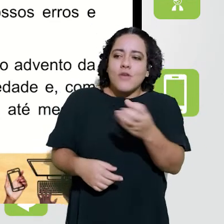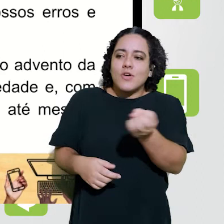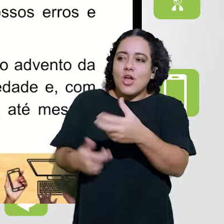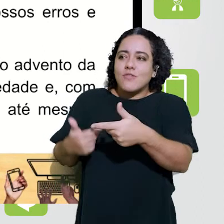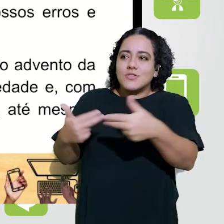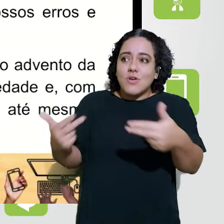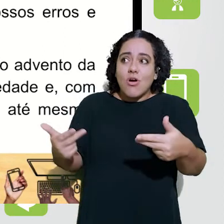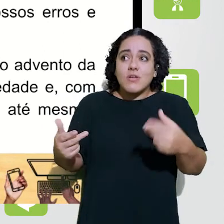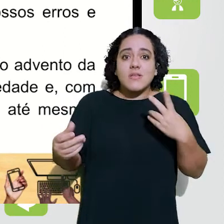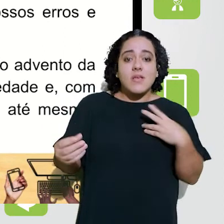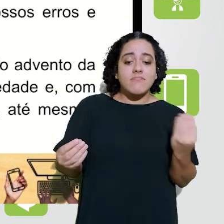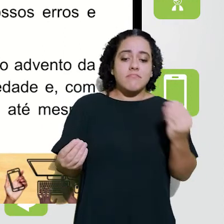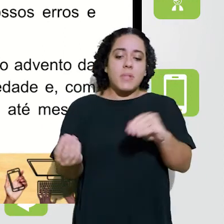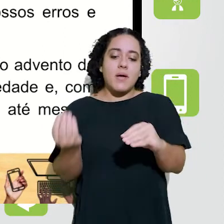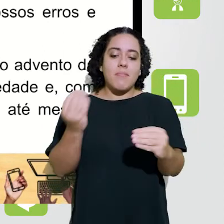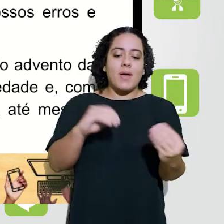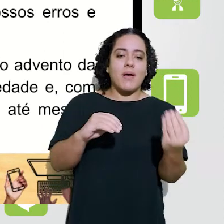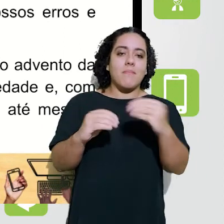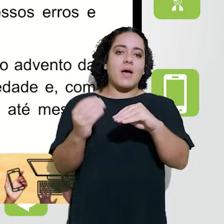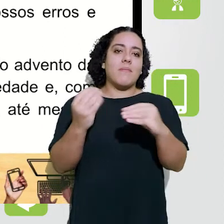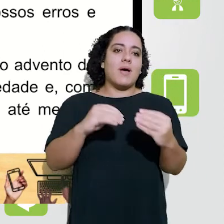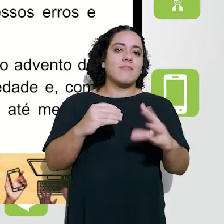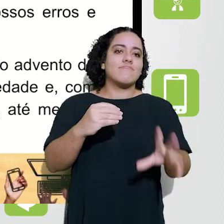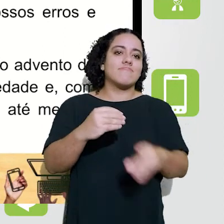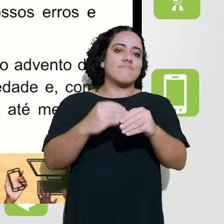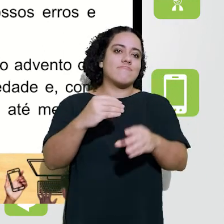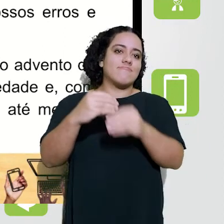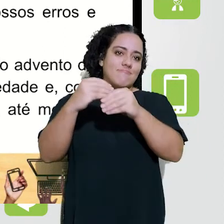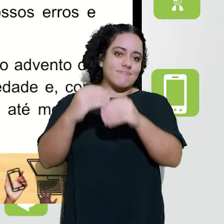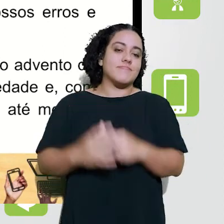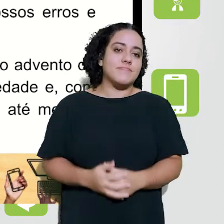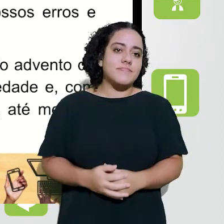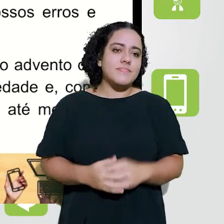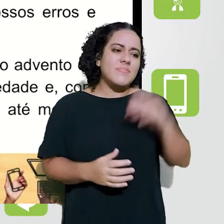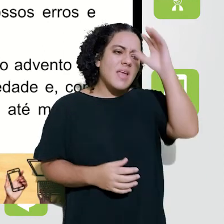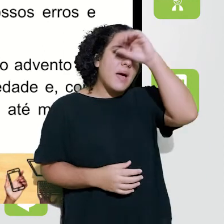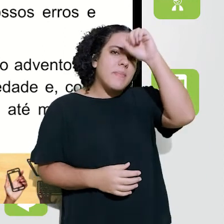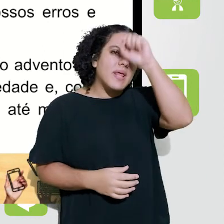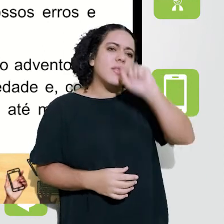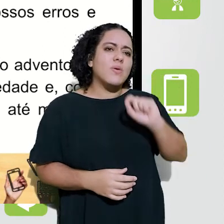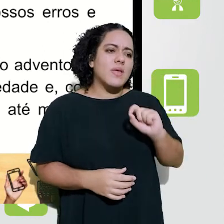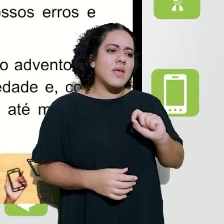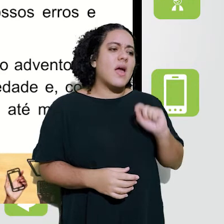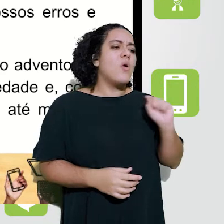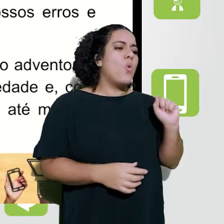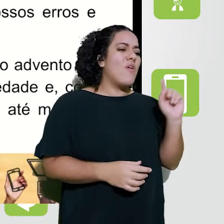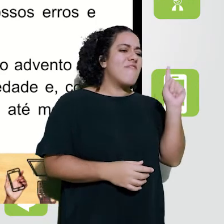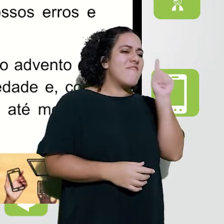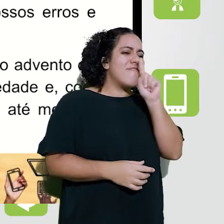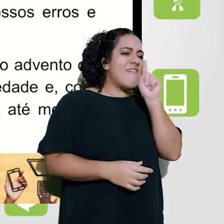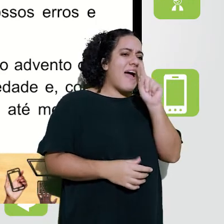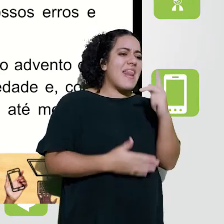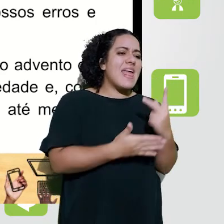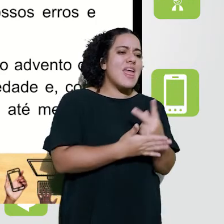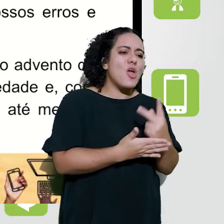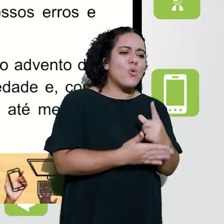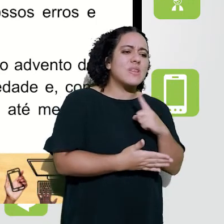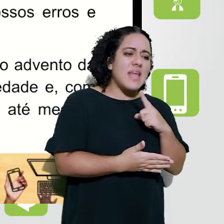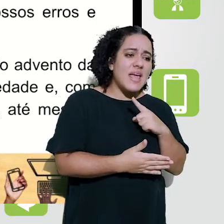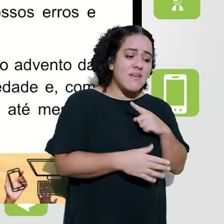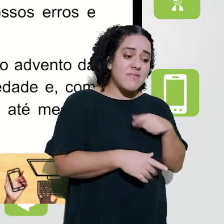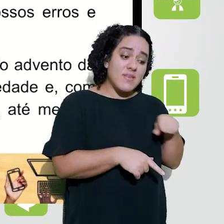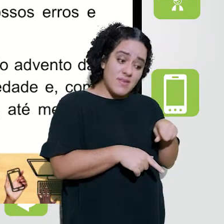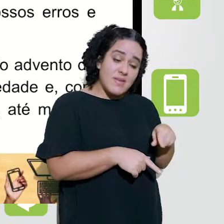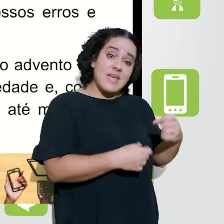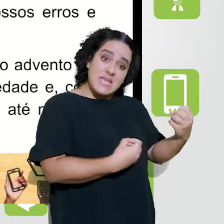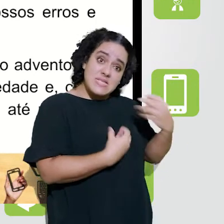aprender com os acertos e revisitar aquilo que não foi tão exitoso. Aprender com os